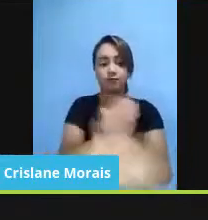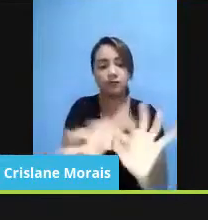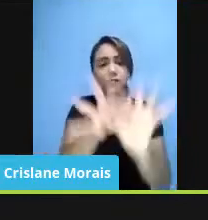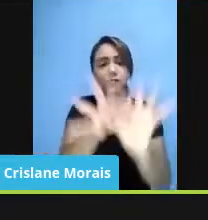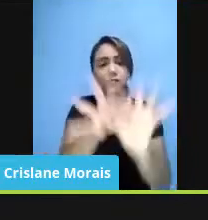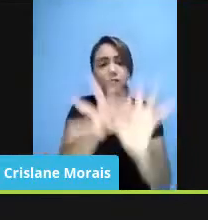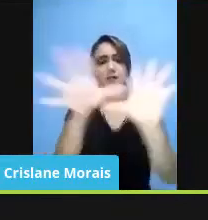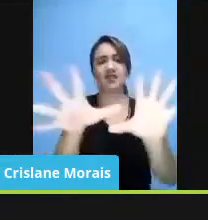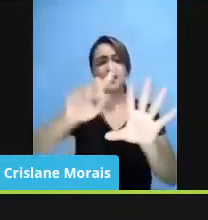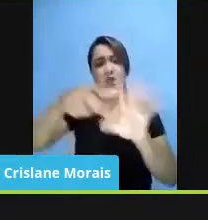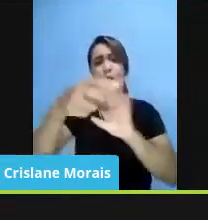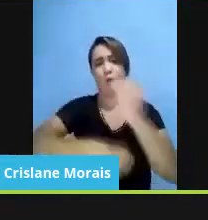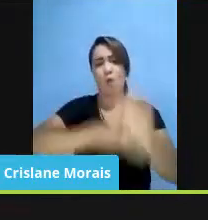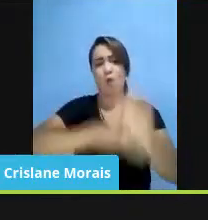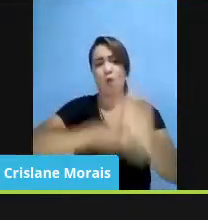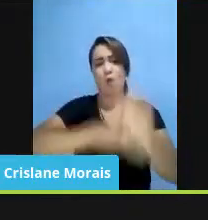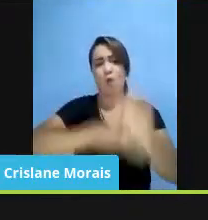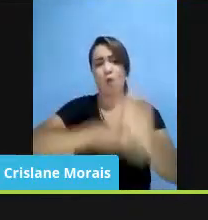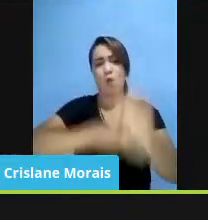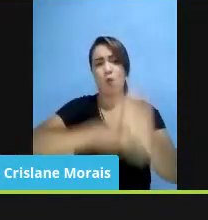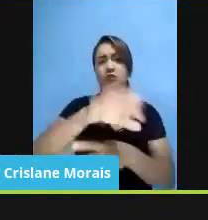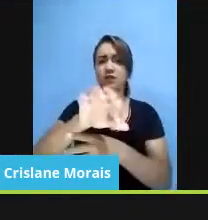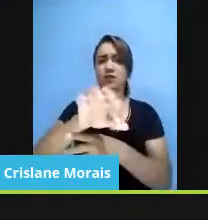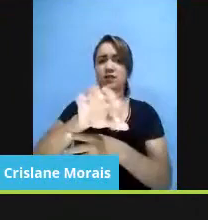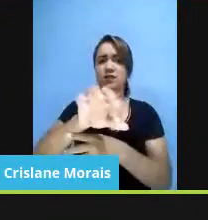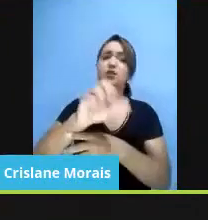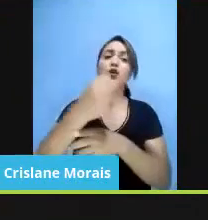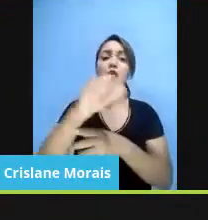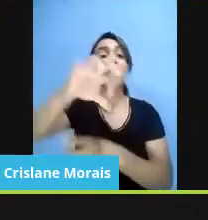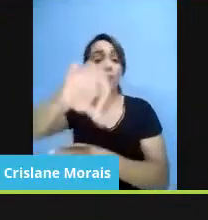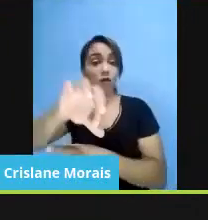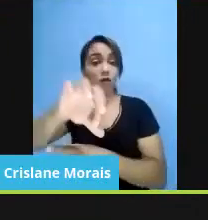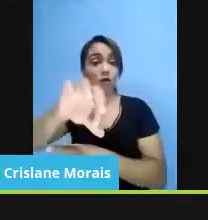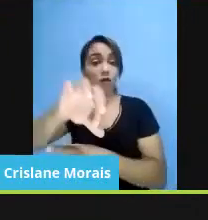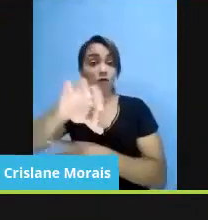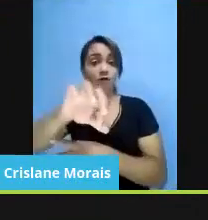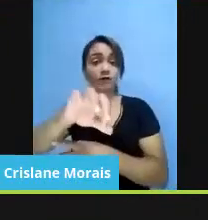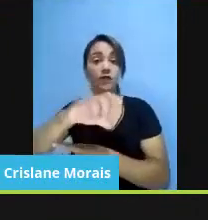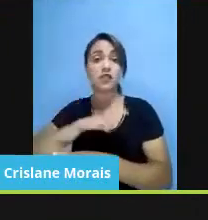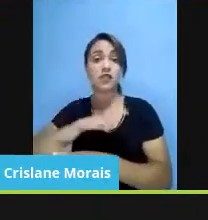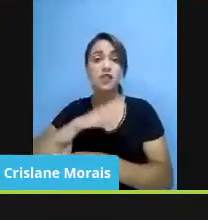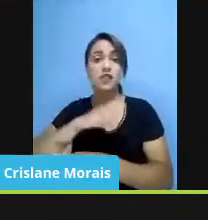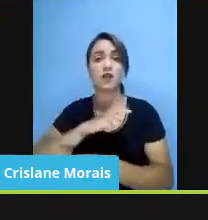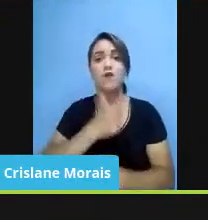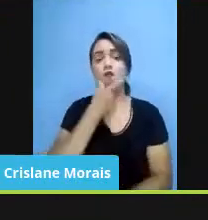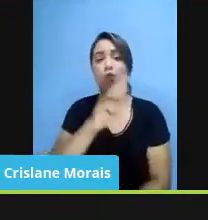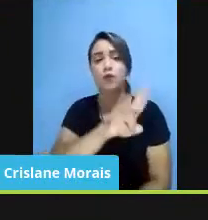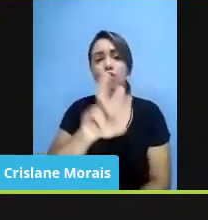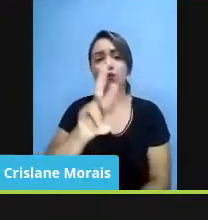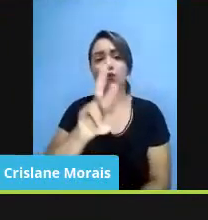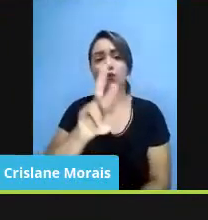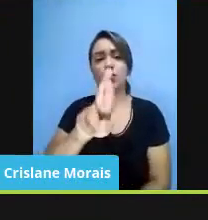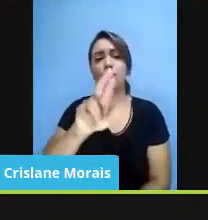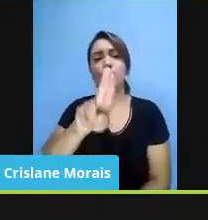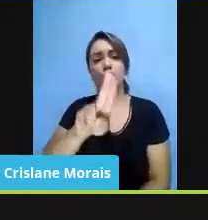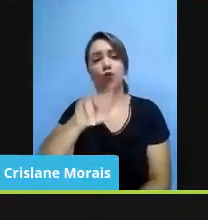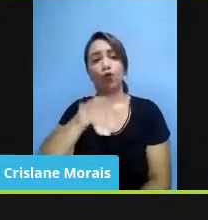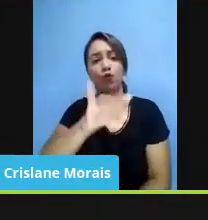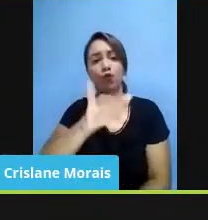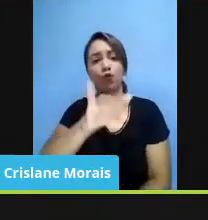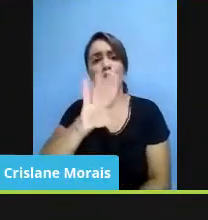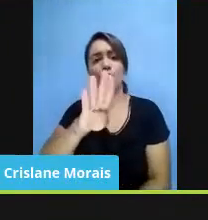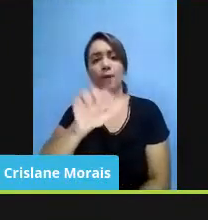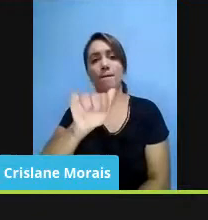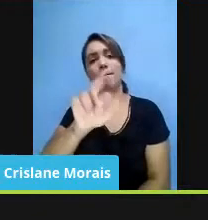1888 e 1889, Rui Barbosa determina a queima de todos os